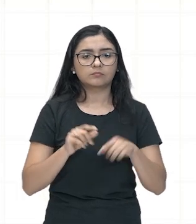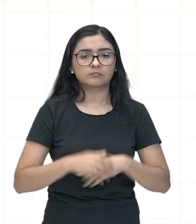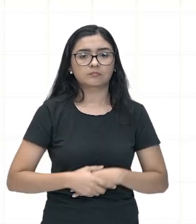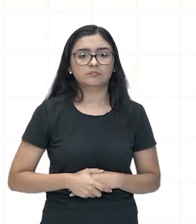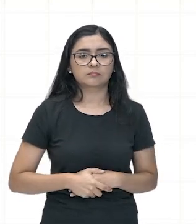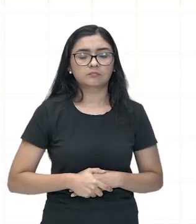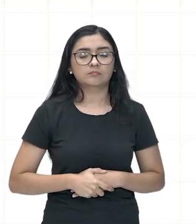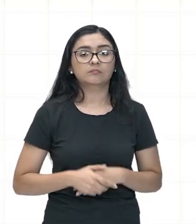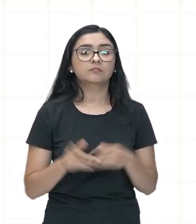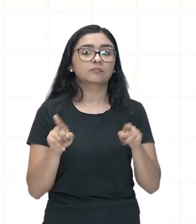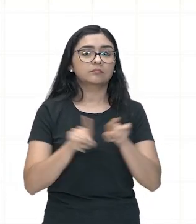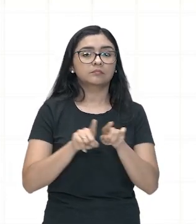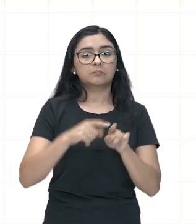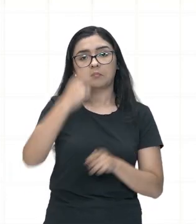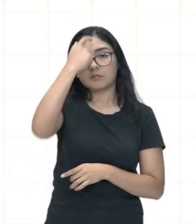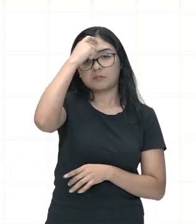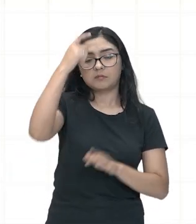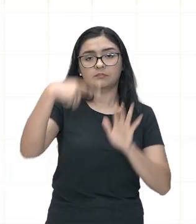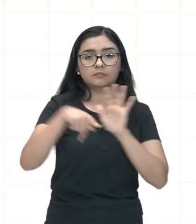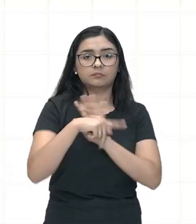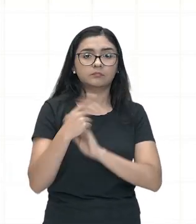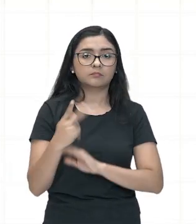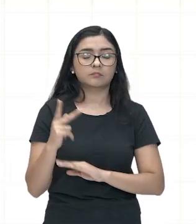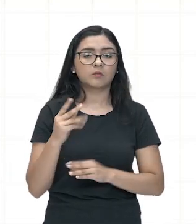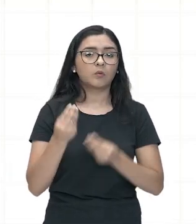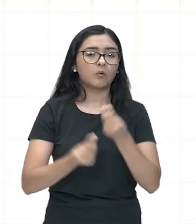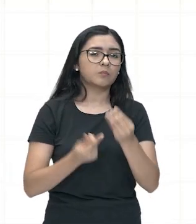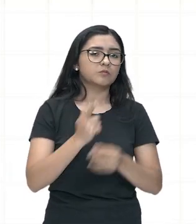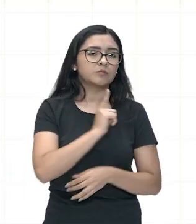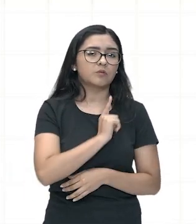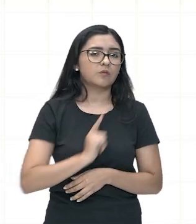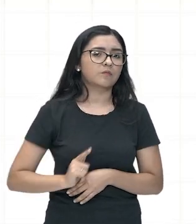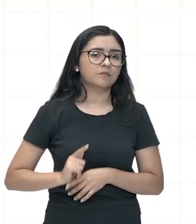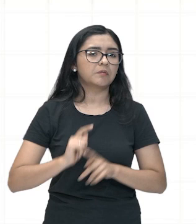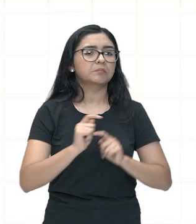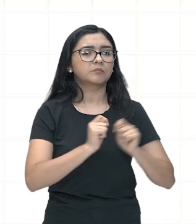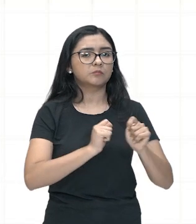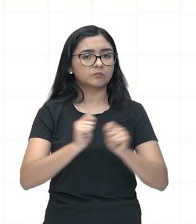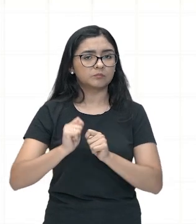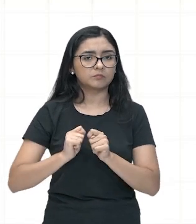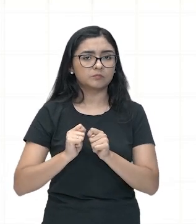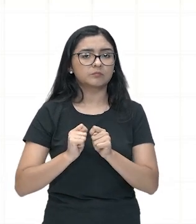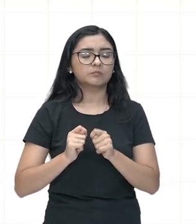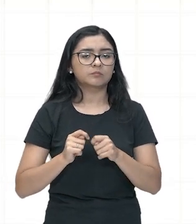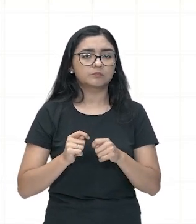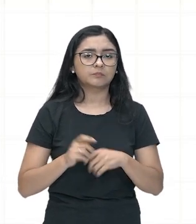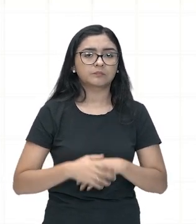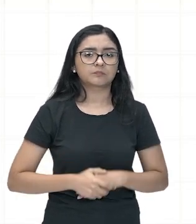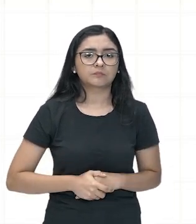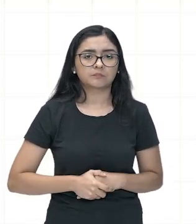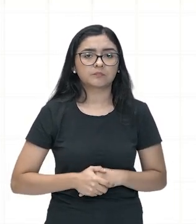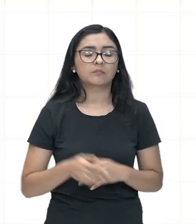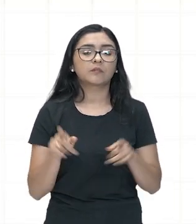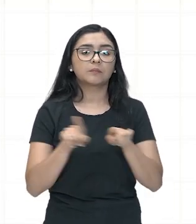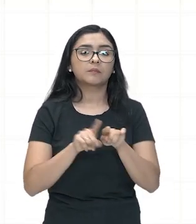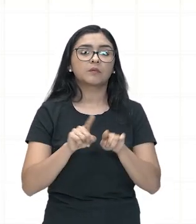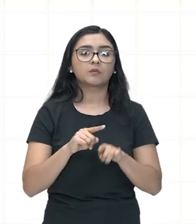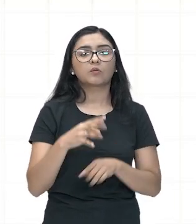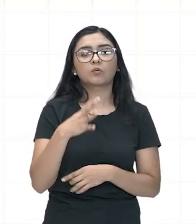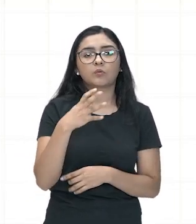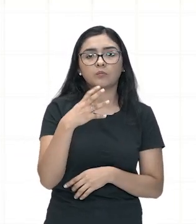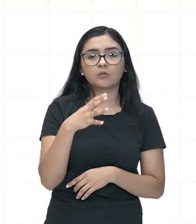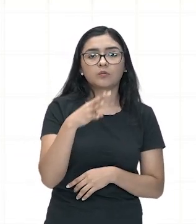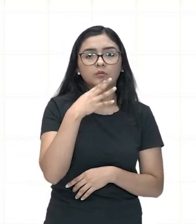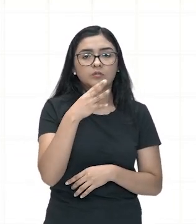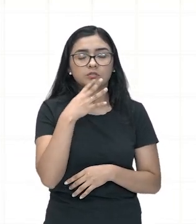do pensamento deles, como os governos governam, como governamos, como conhecemos as coisas,